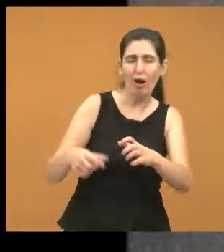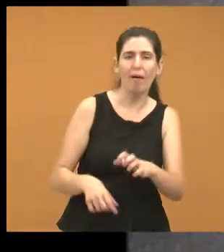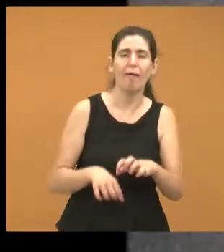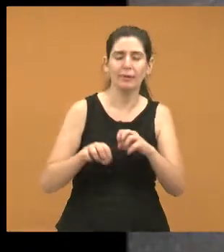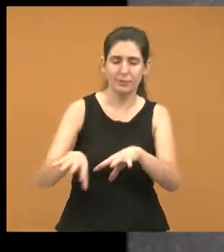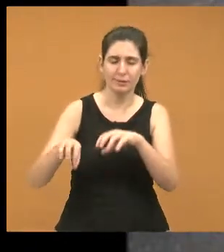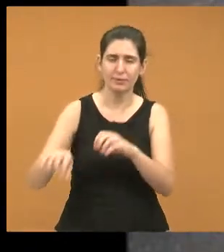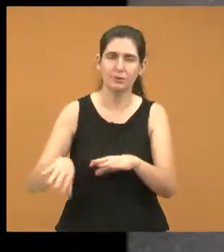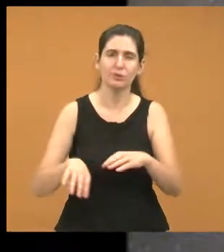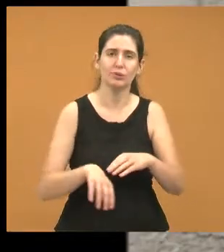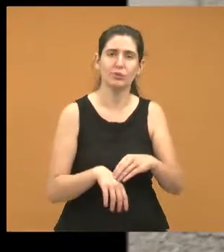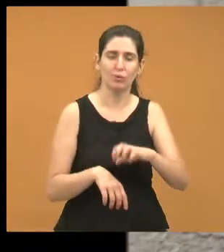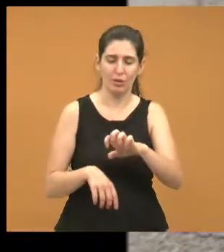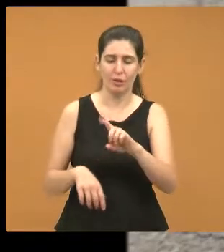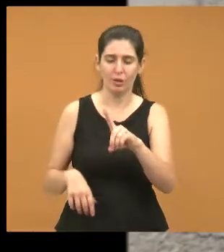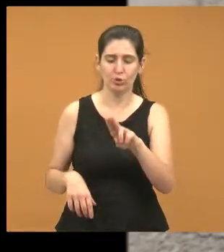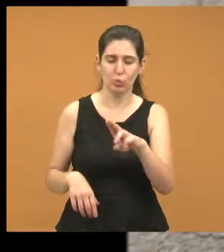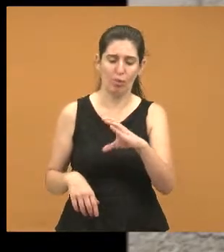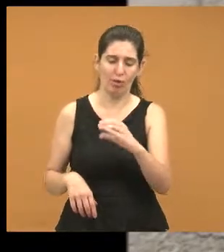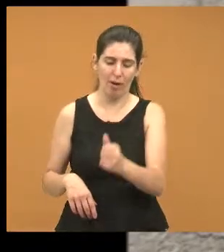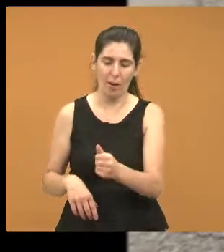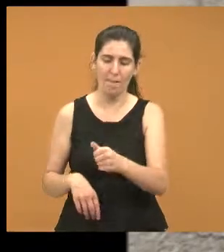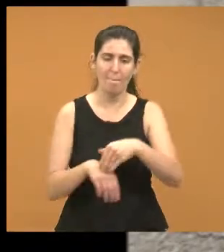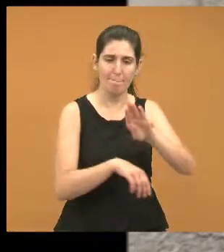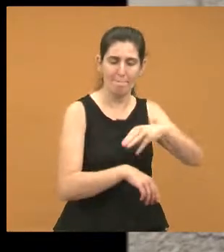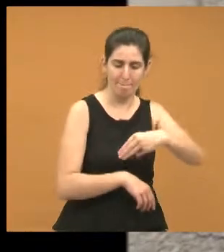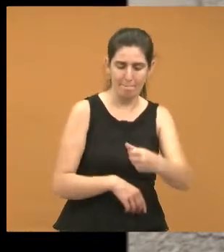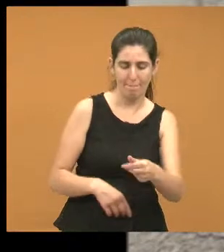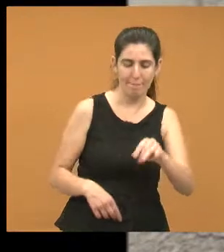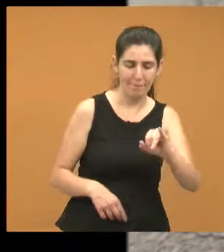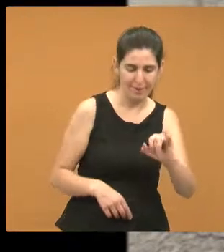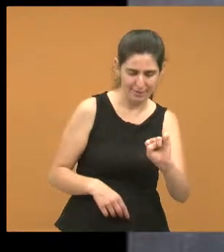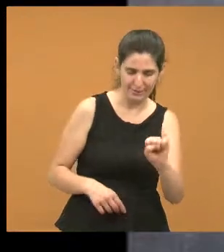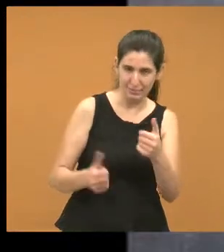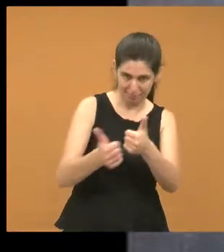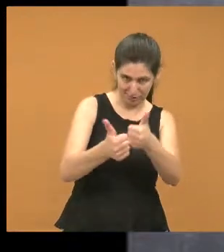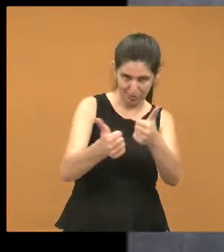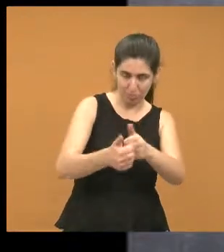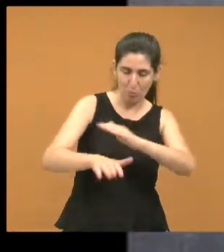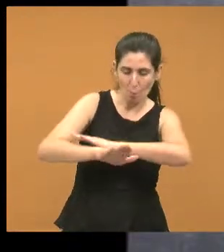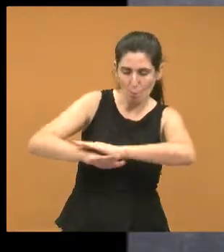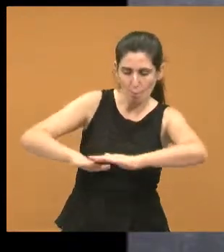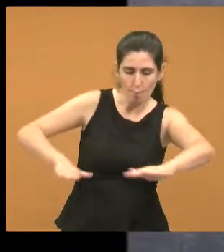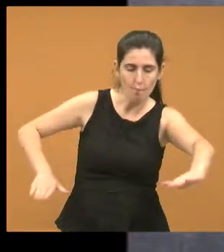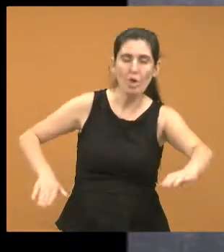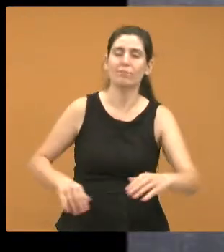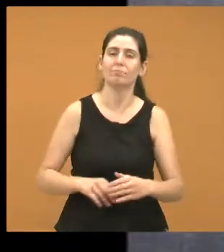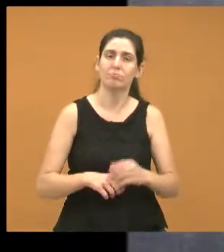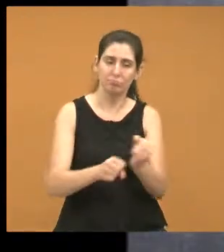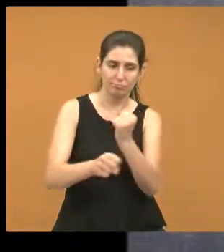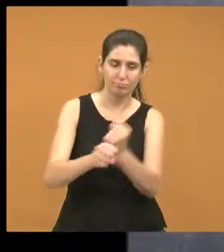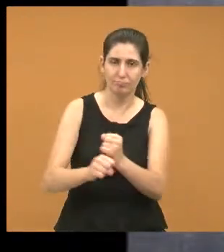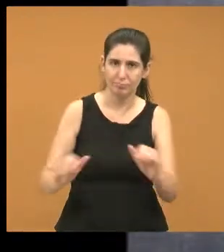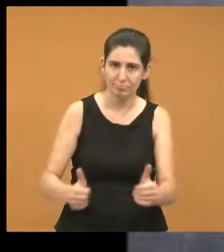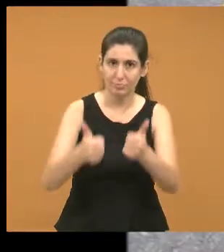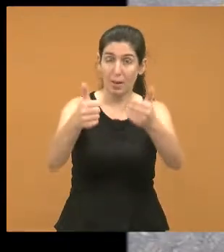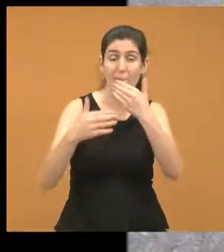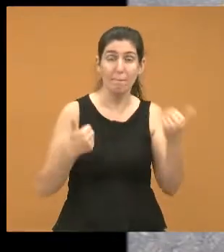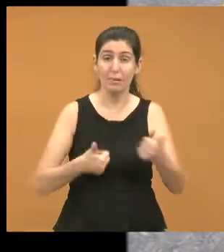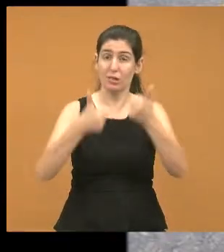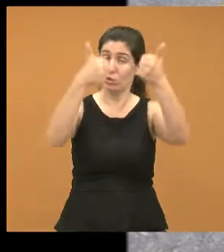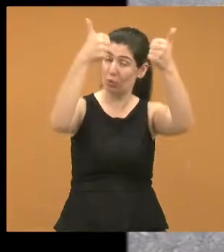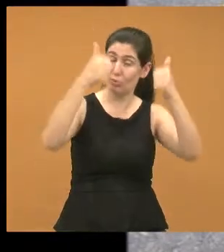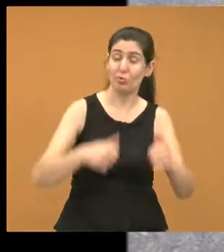imóveis daquele bairro ali, e, sem dúvida, melhorou bastante a qualidade de vida das pessoas. A minha expectativa é que agora, com a ida do